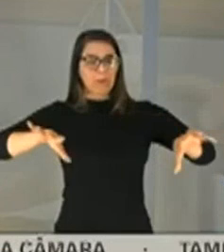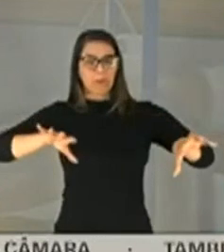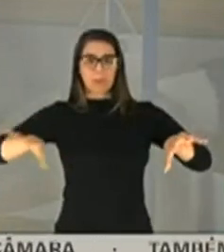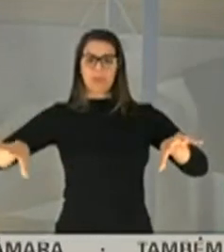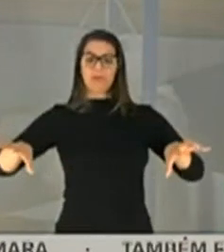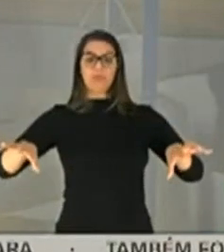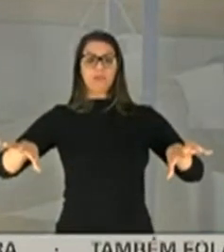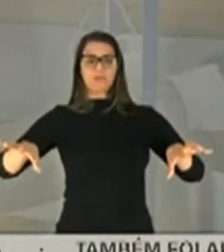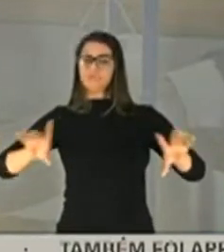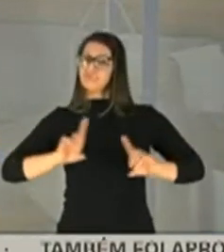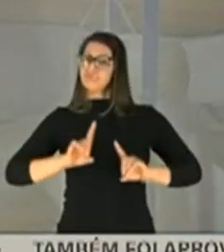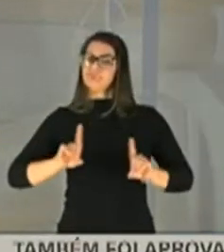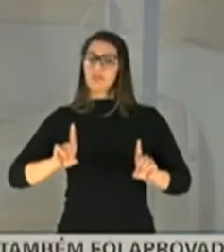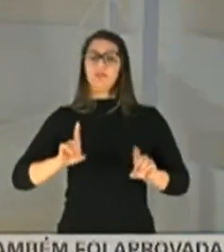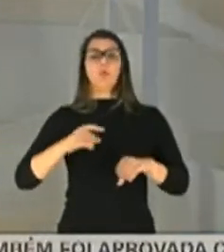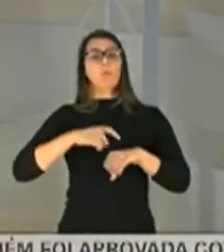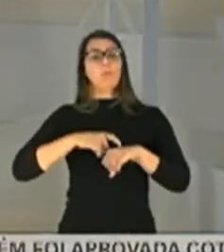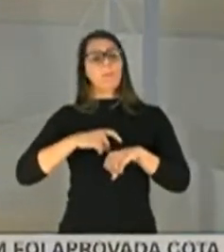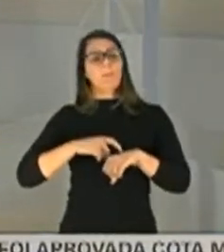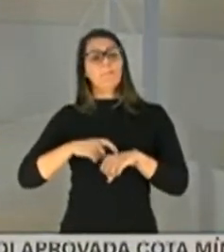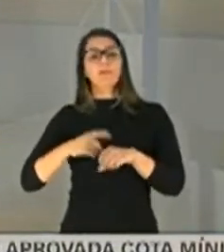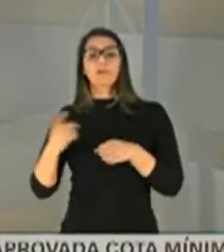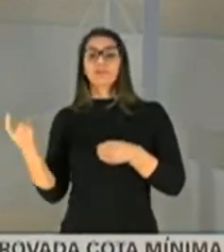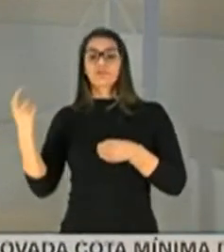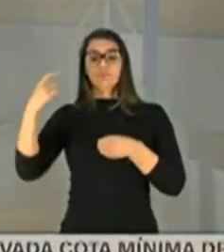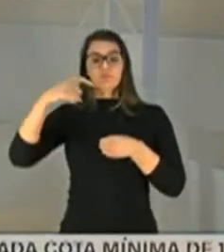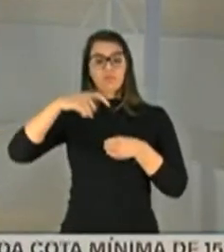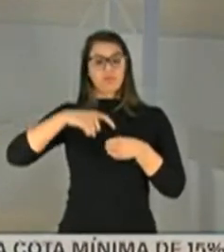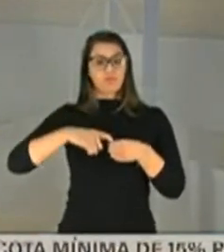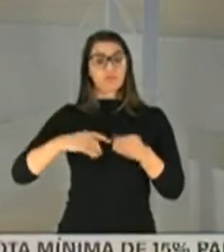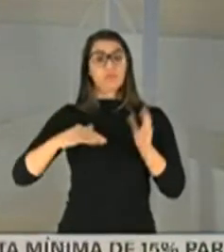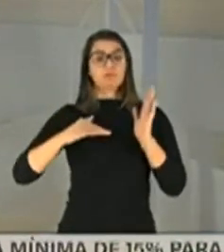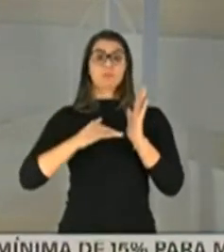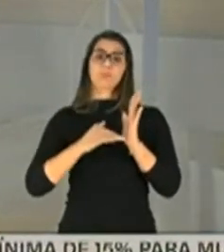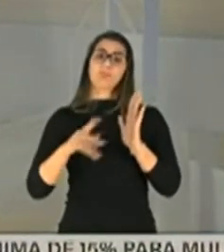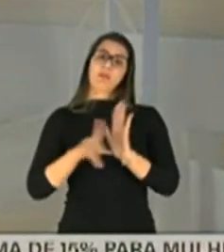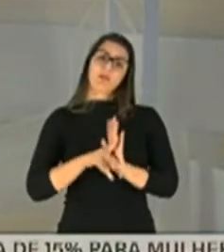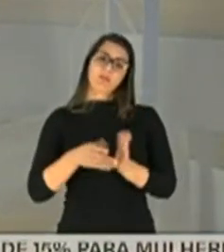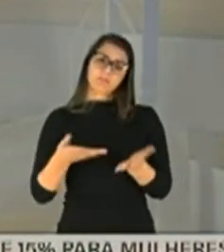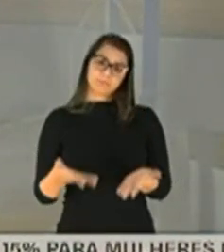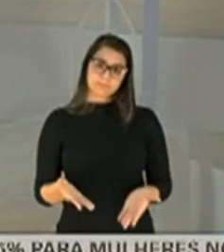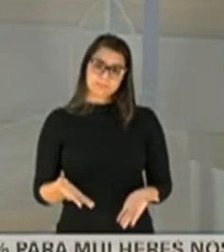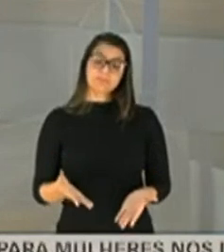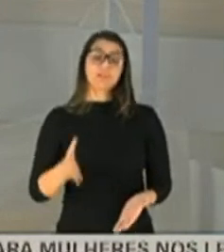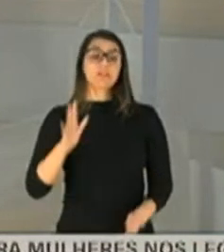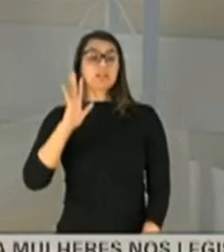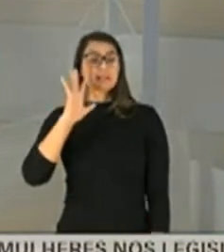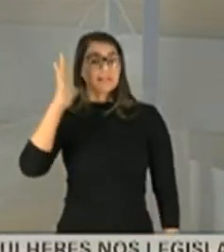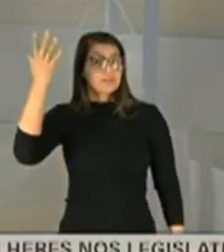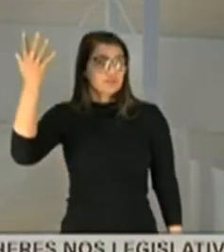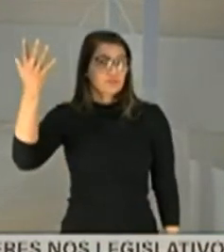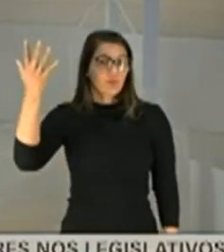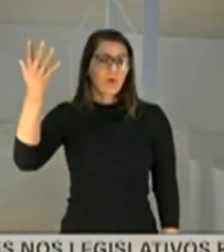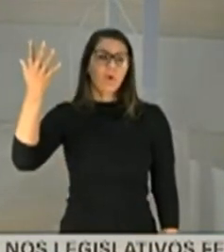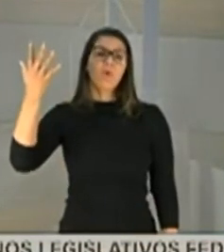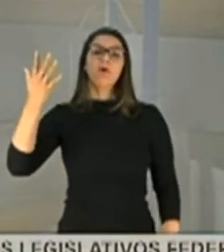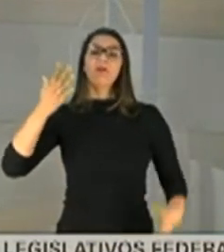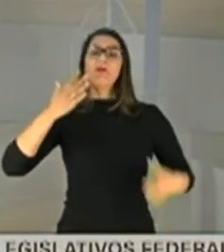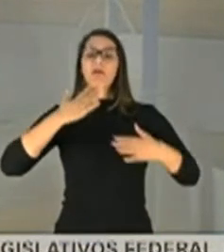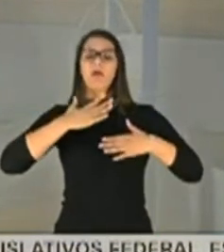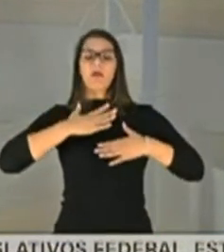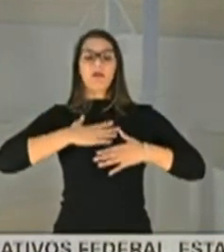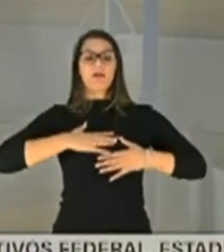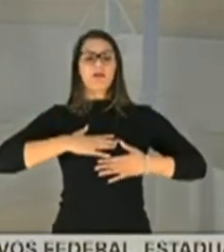e que a gente possa resguardar até o Senado Federal, com decisões serenas,